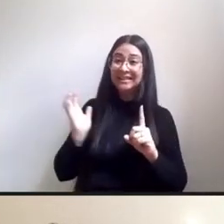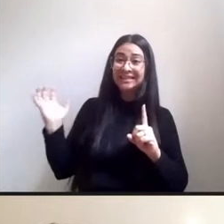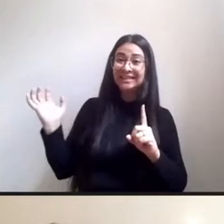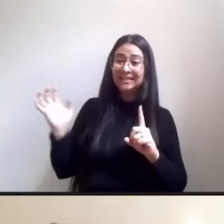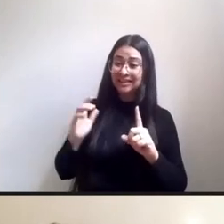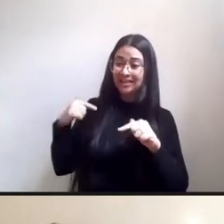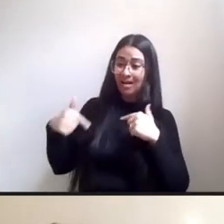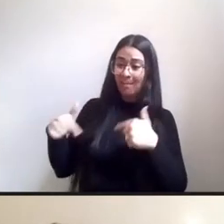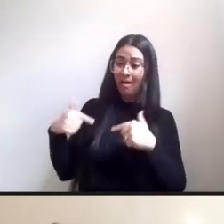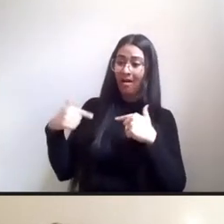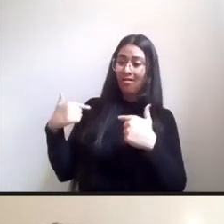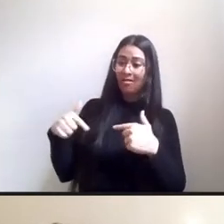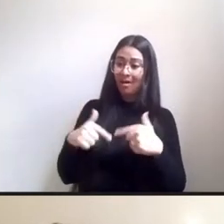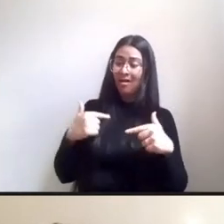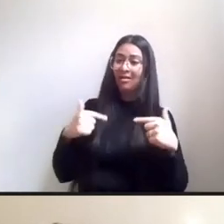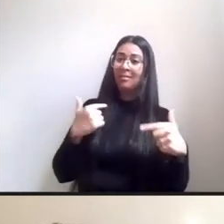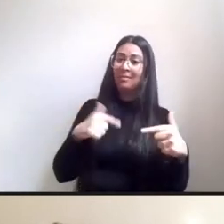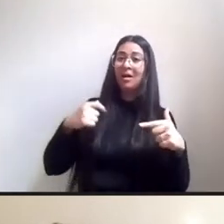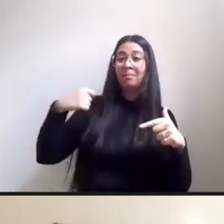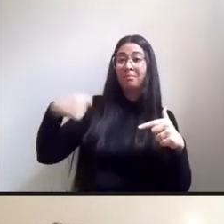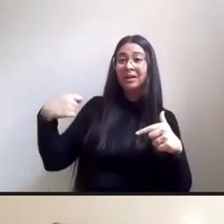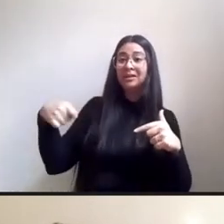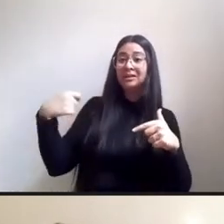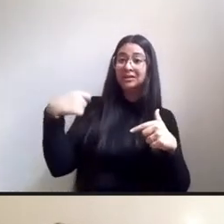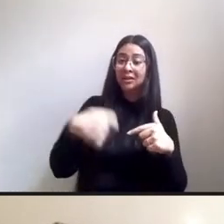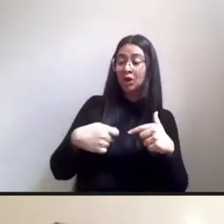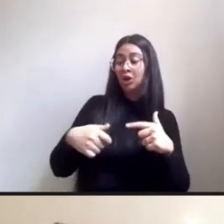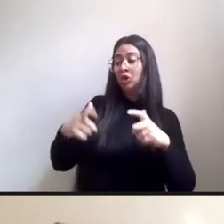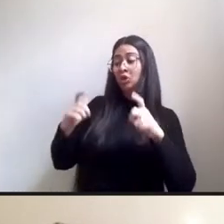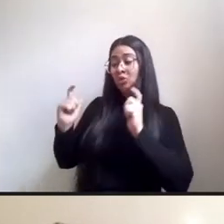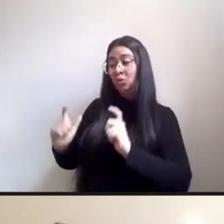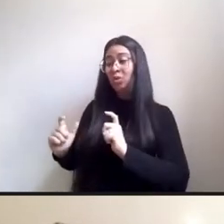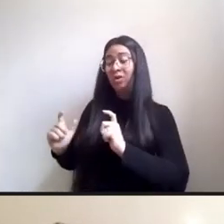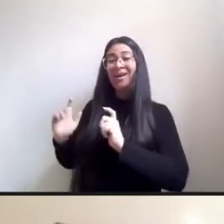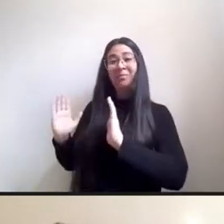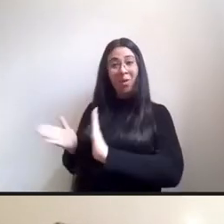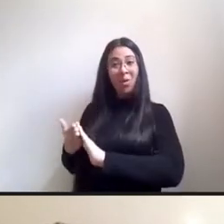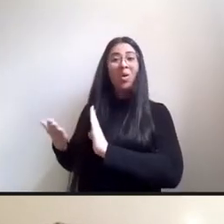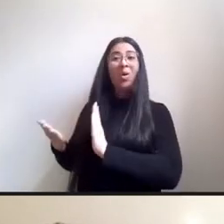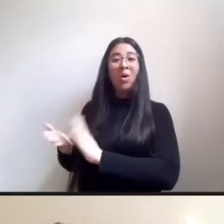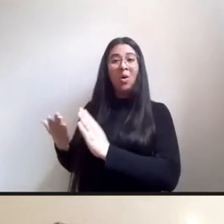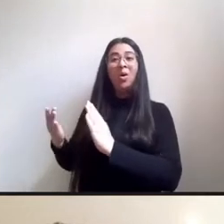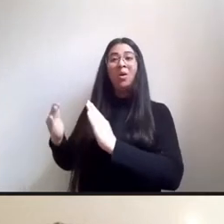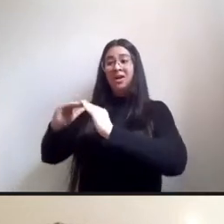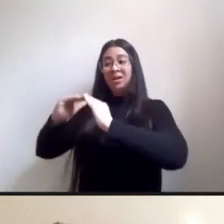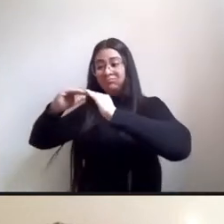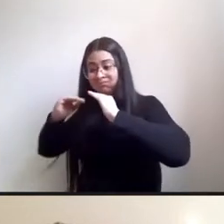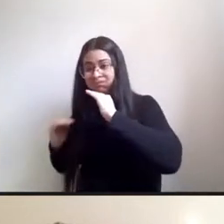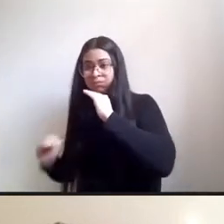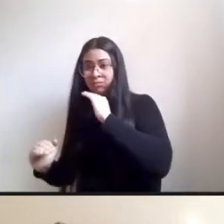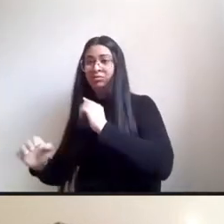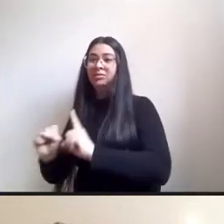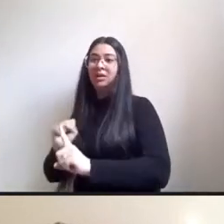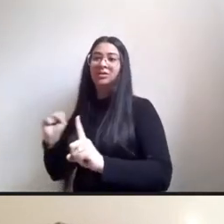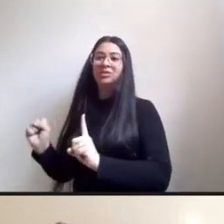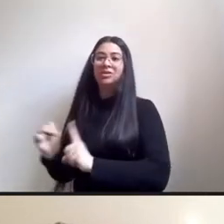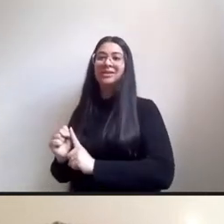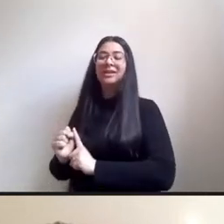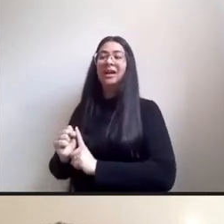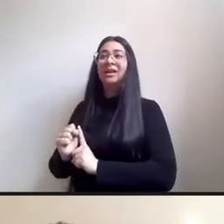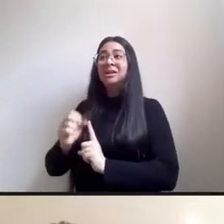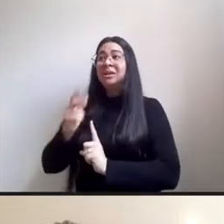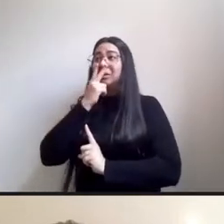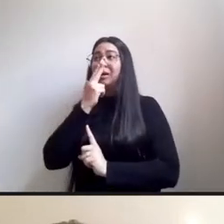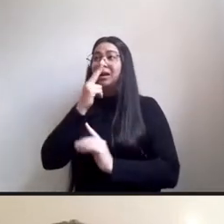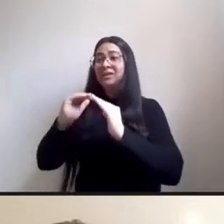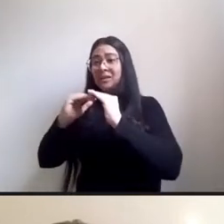lugares subalternizados e que tem se colocado de maneira extremamente insubmissa né e que